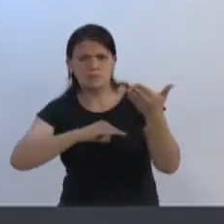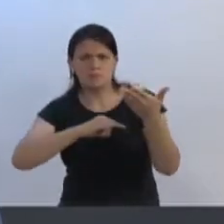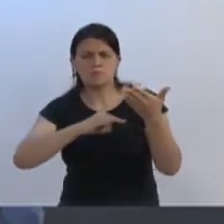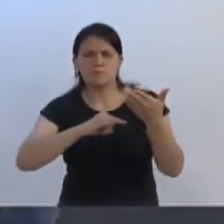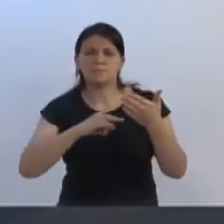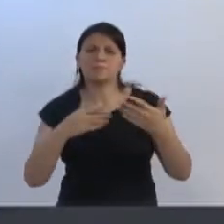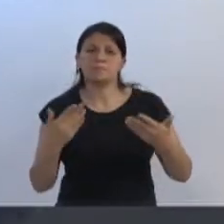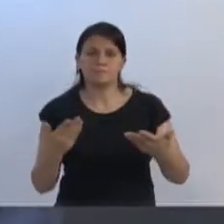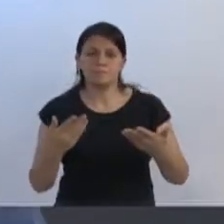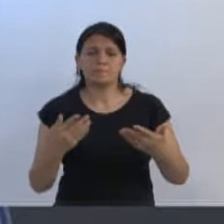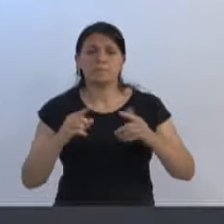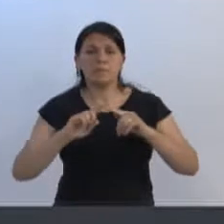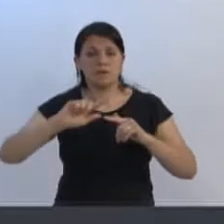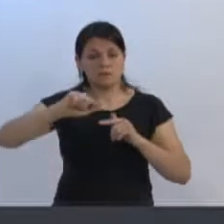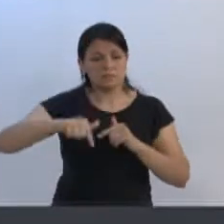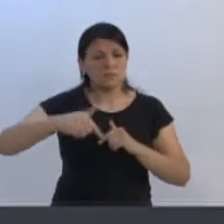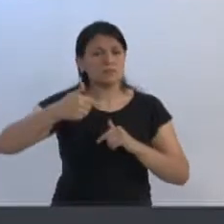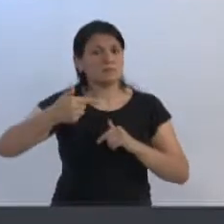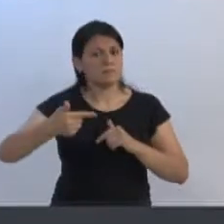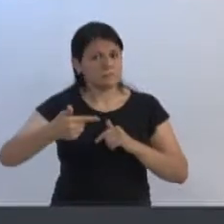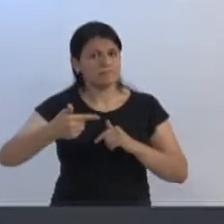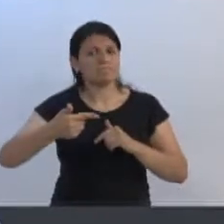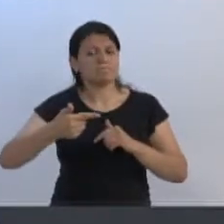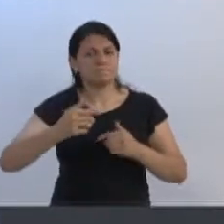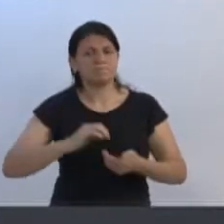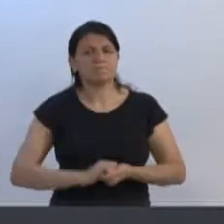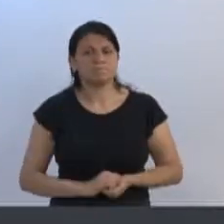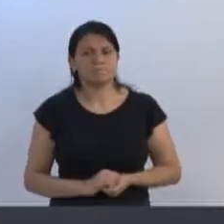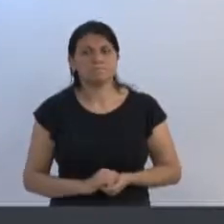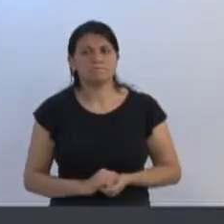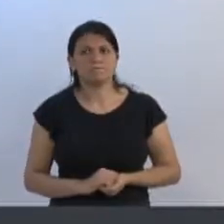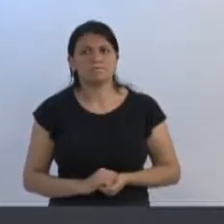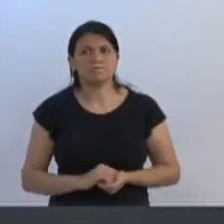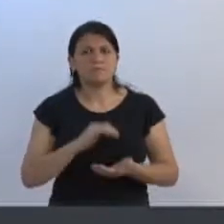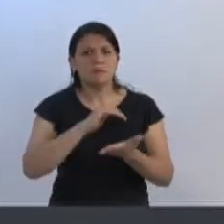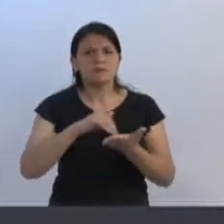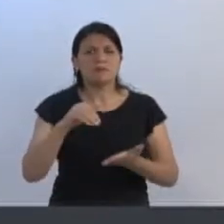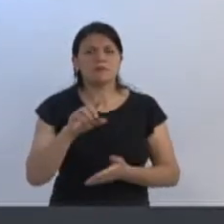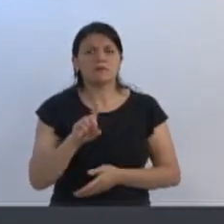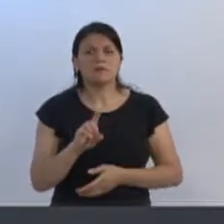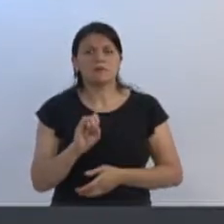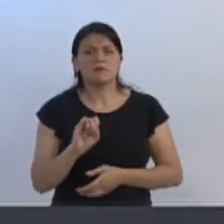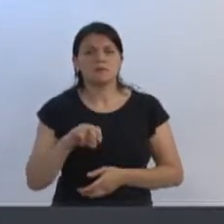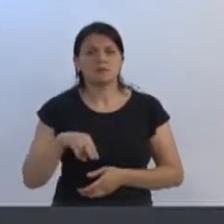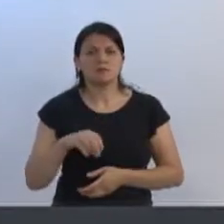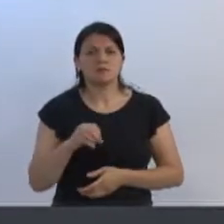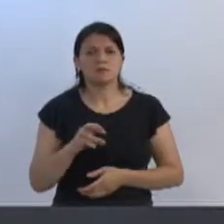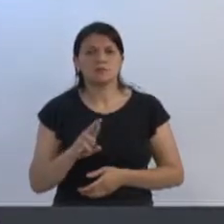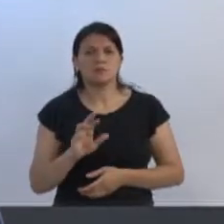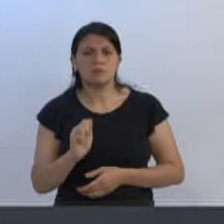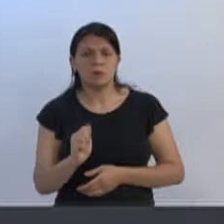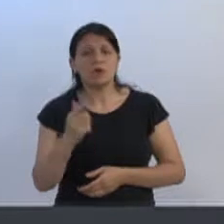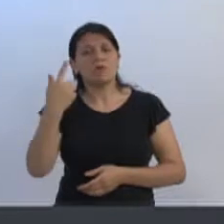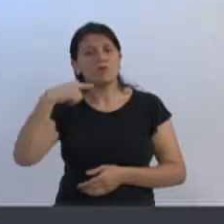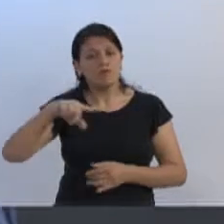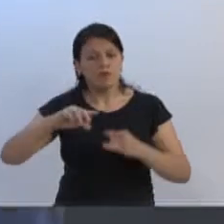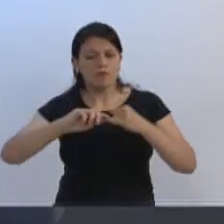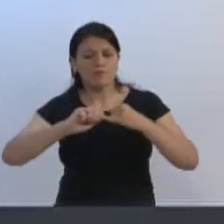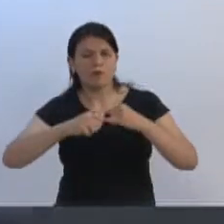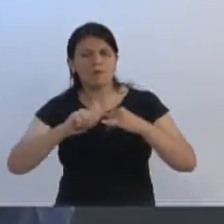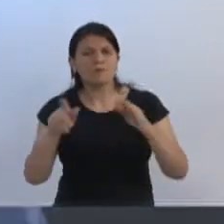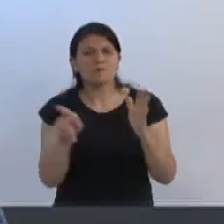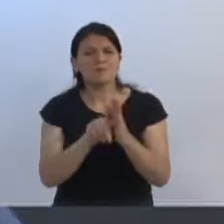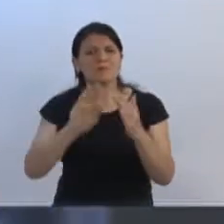Inclusive, após isso, vereador Zeca Bombeiro, a secretária de Norais teve uma feijoada lá no próprio colégio,